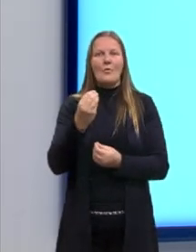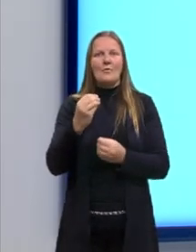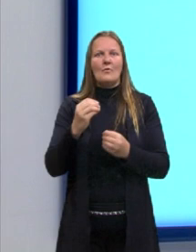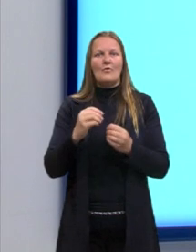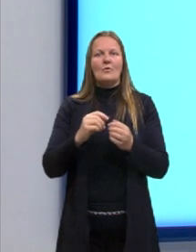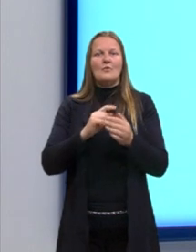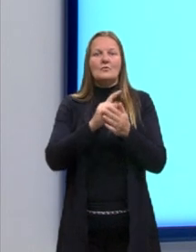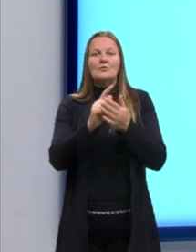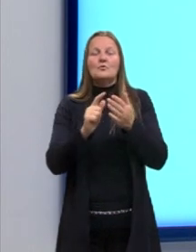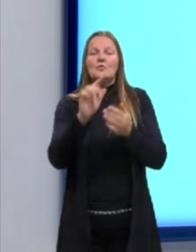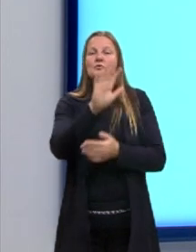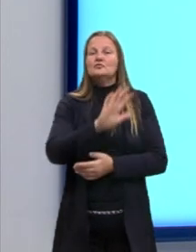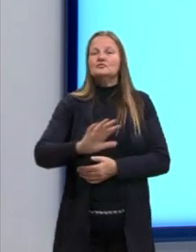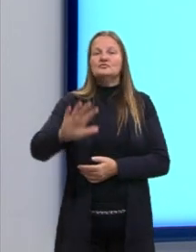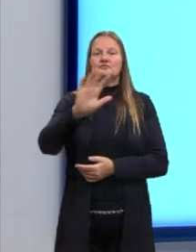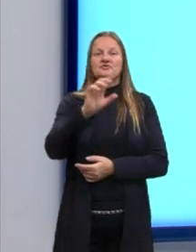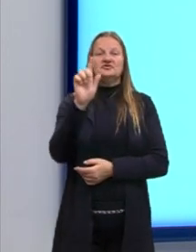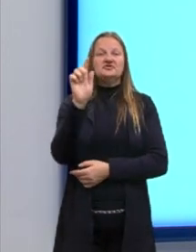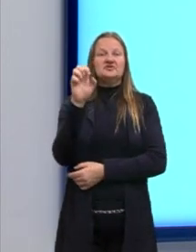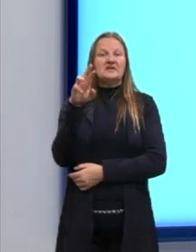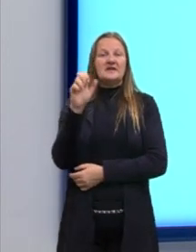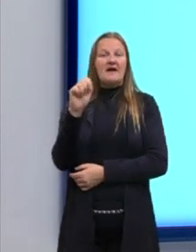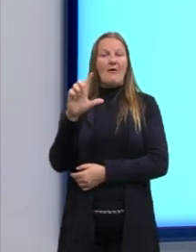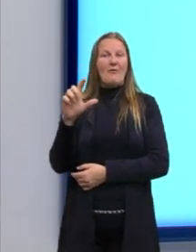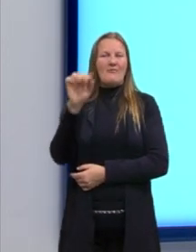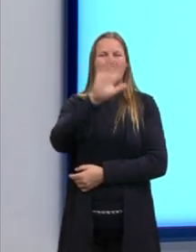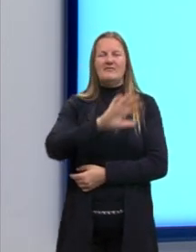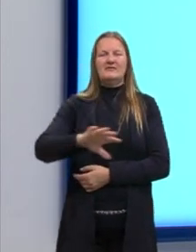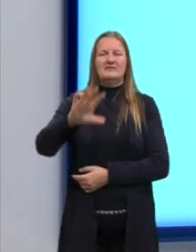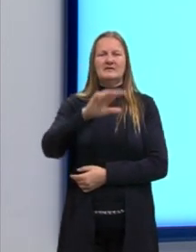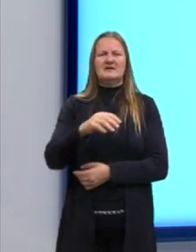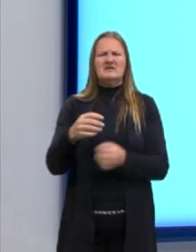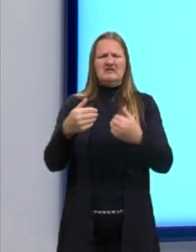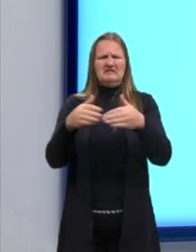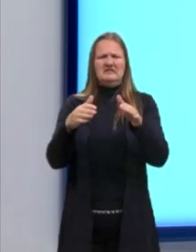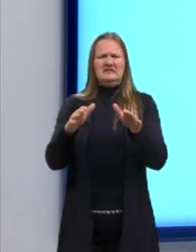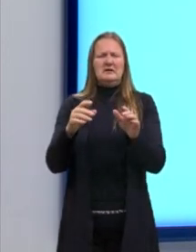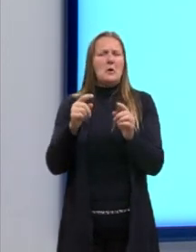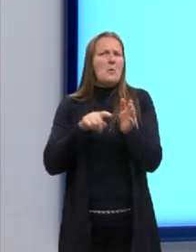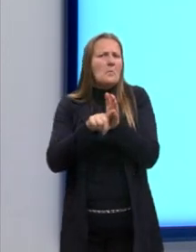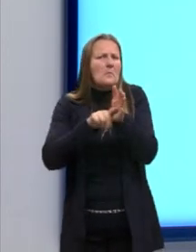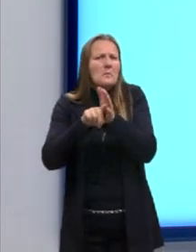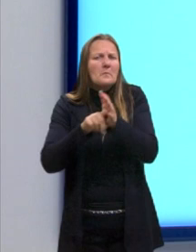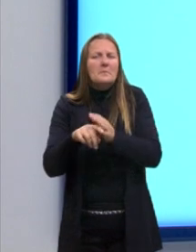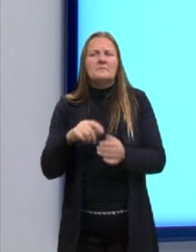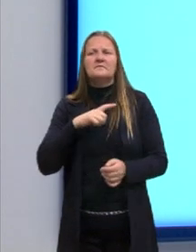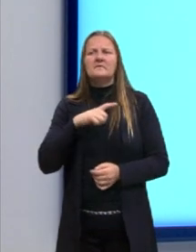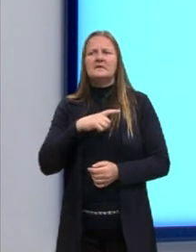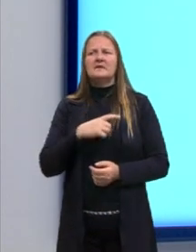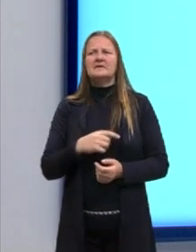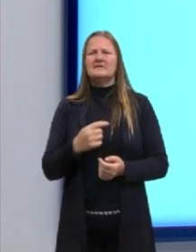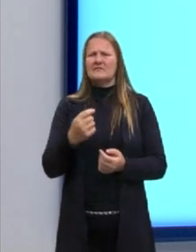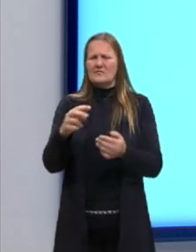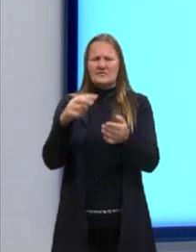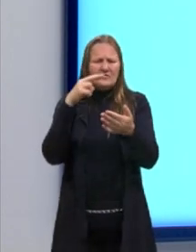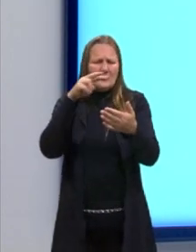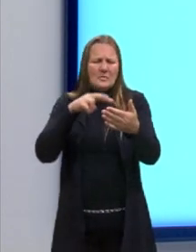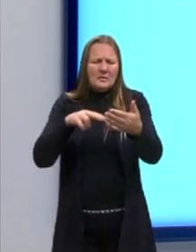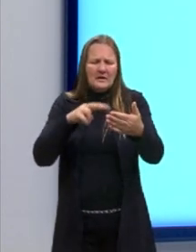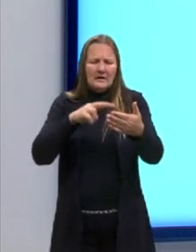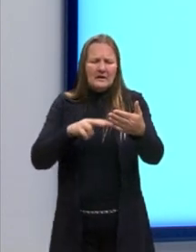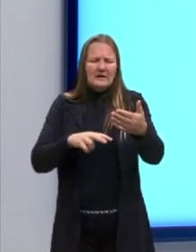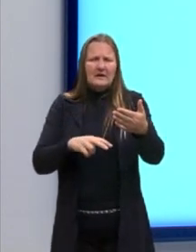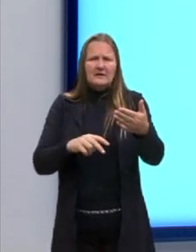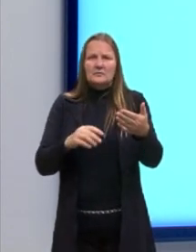generalização. Fiquem aí com essa pulguinha atrás da orelha quando as questões que vocês olharem tiverem